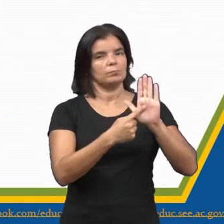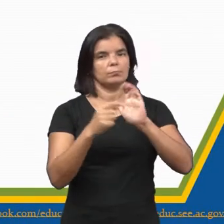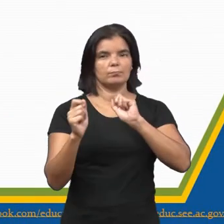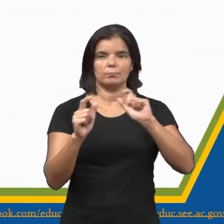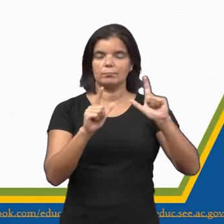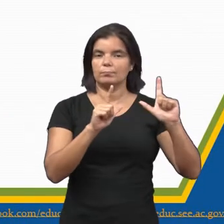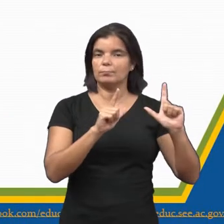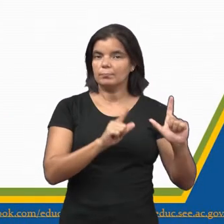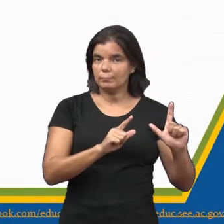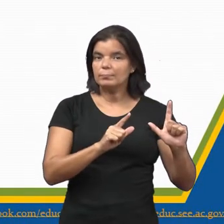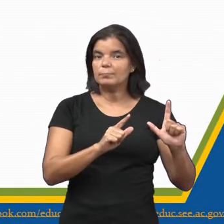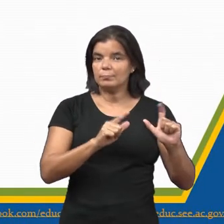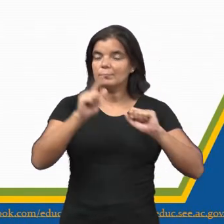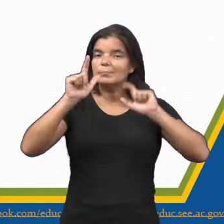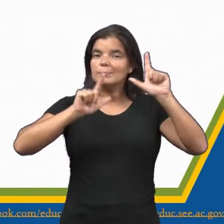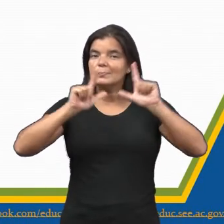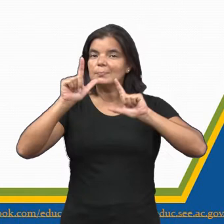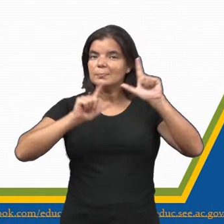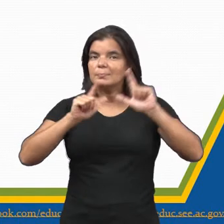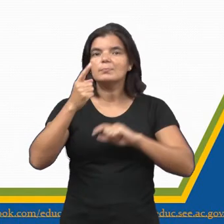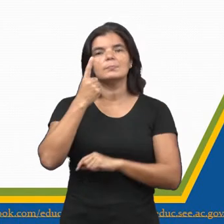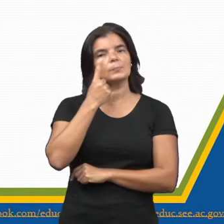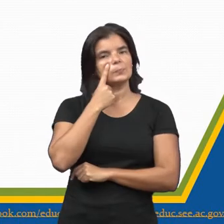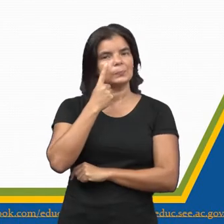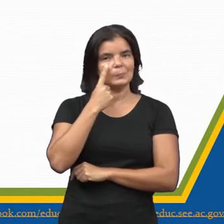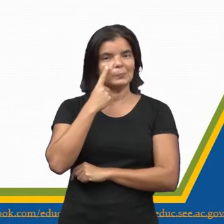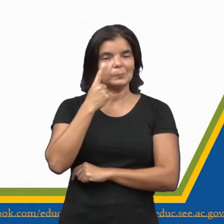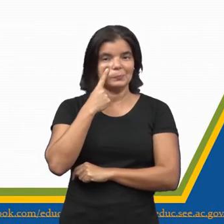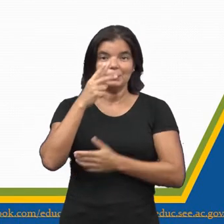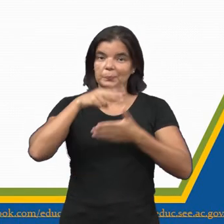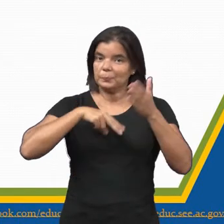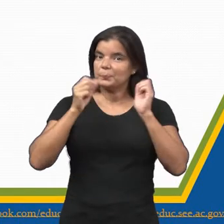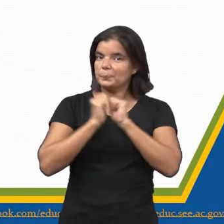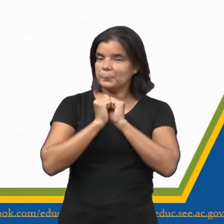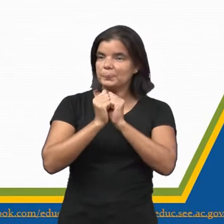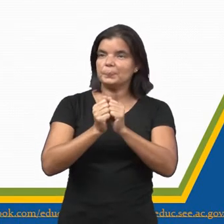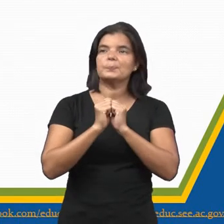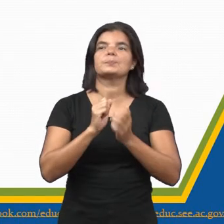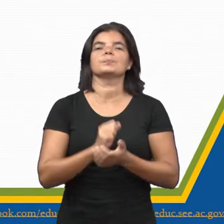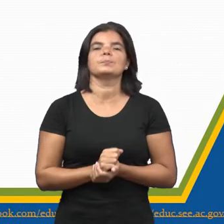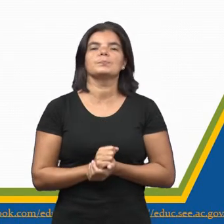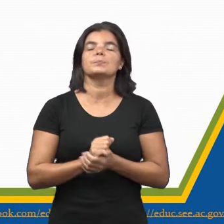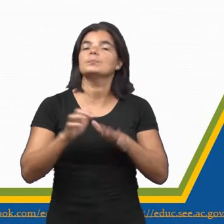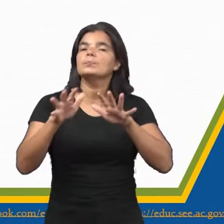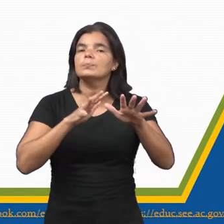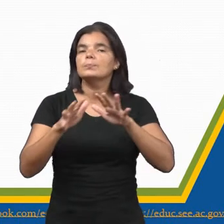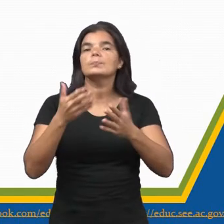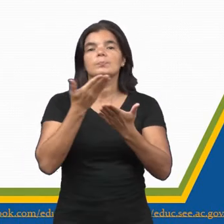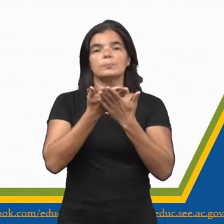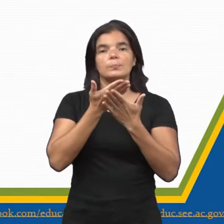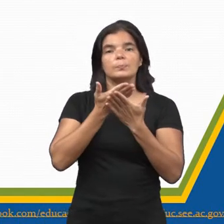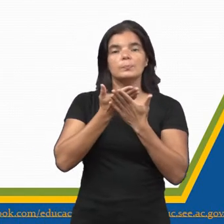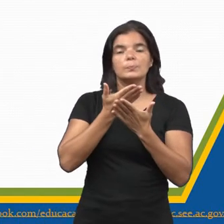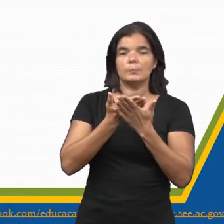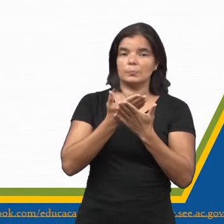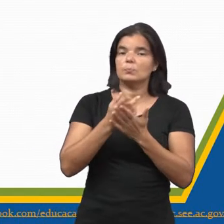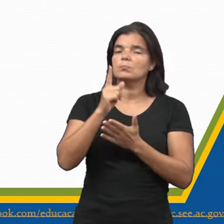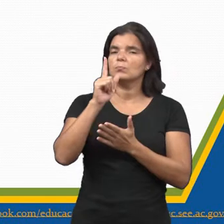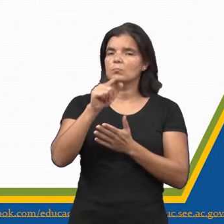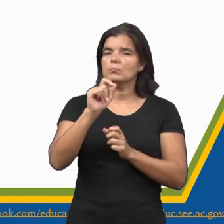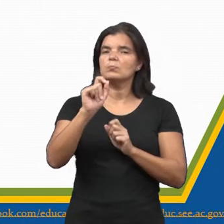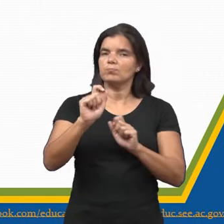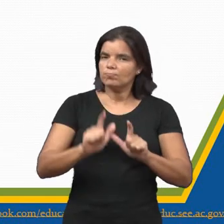na tela da sua televisão e vamos fazer uma leitura conjunta. O movimento estudantil é um